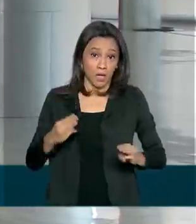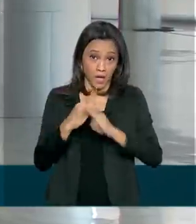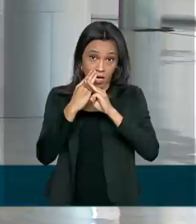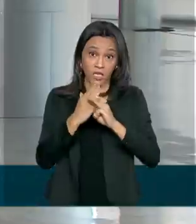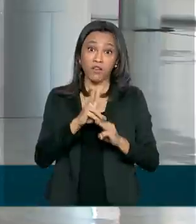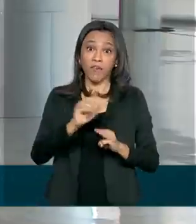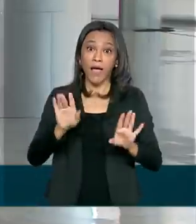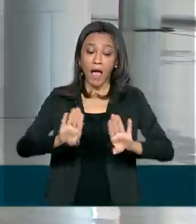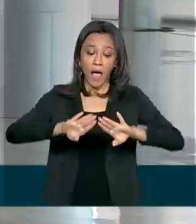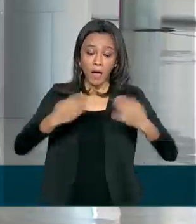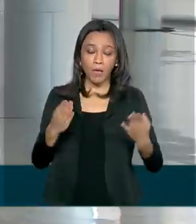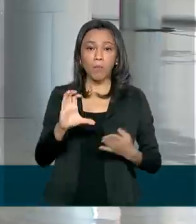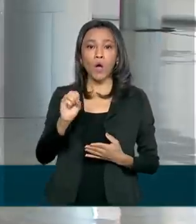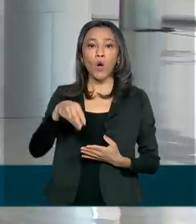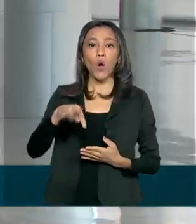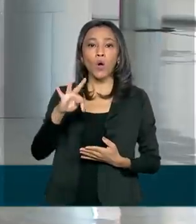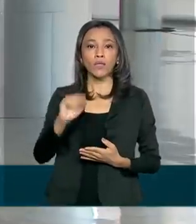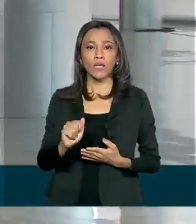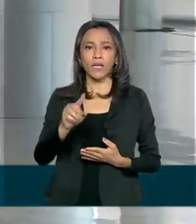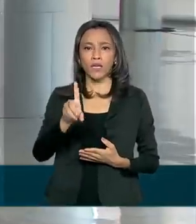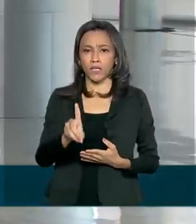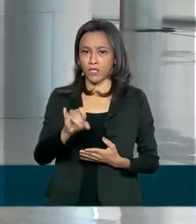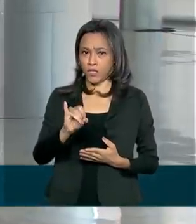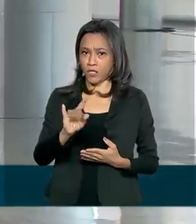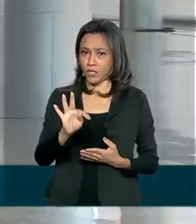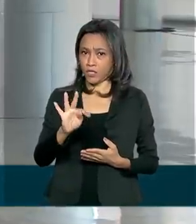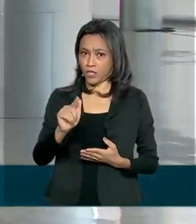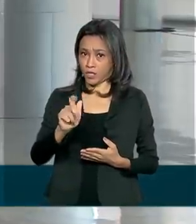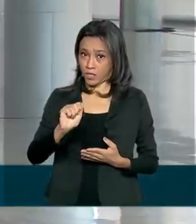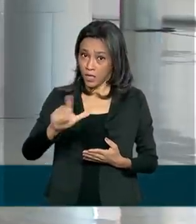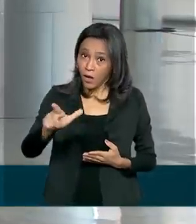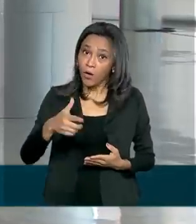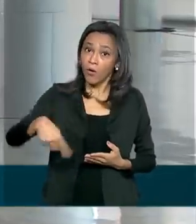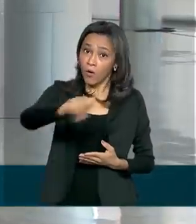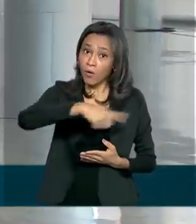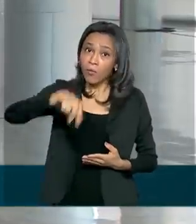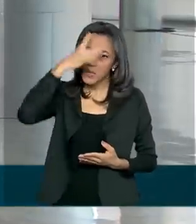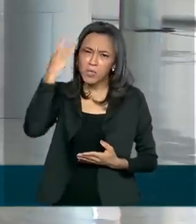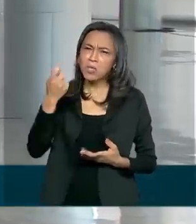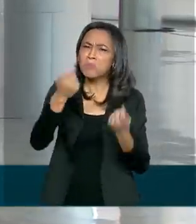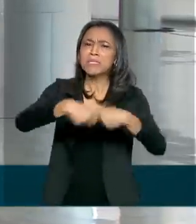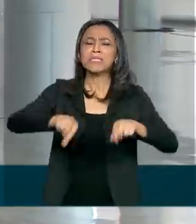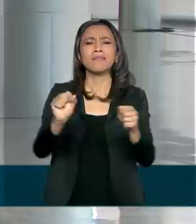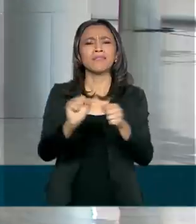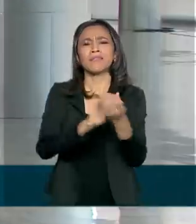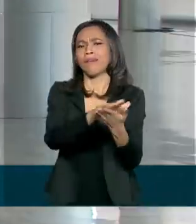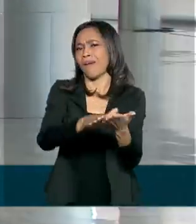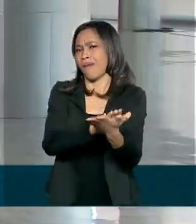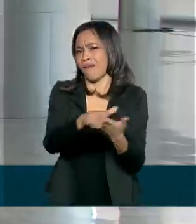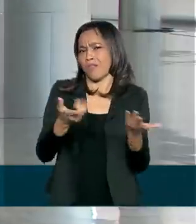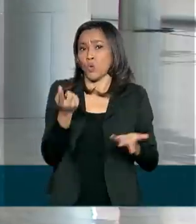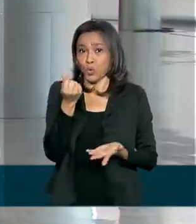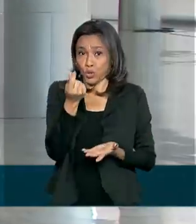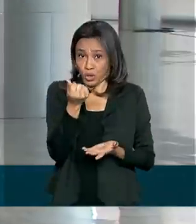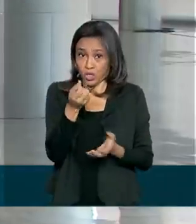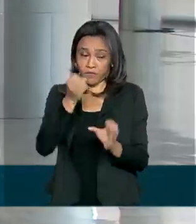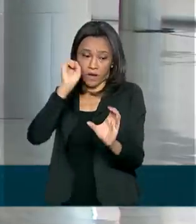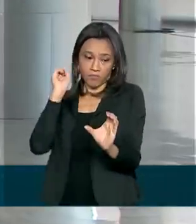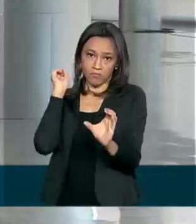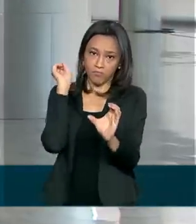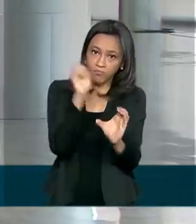para cada um desses 60 milhões de brasileiros. Então, não é preciso fazer nada. O dinheiro vai ser